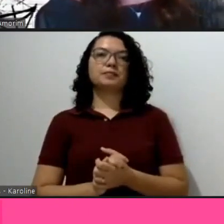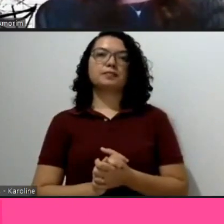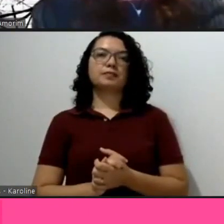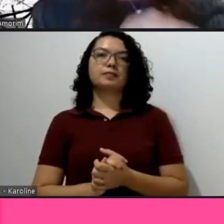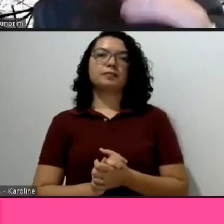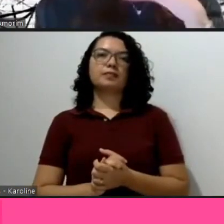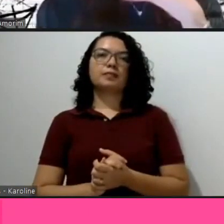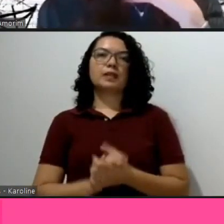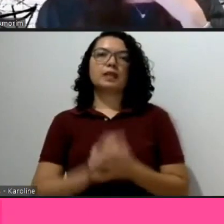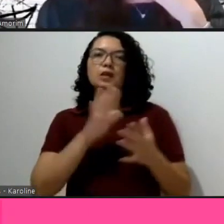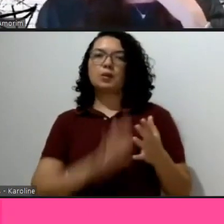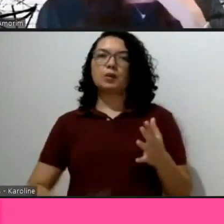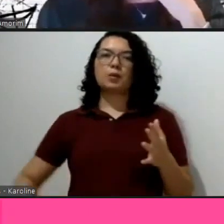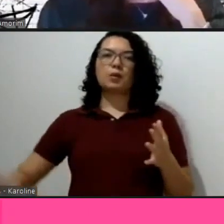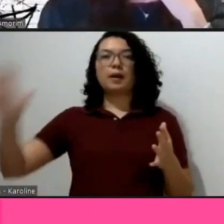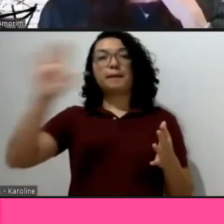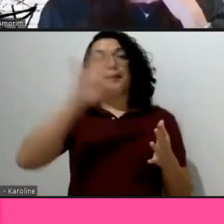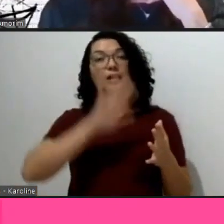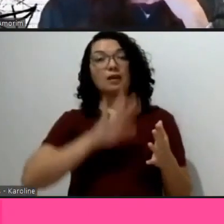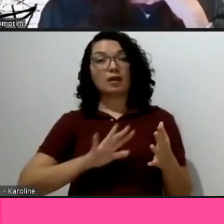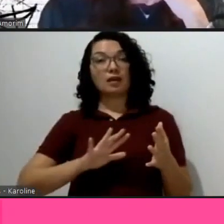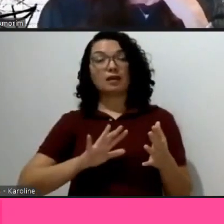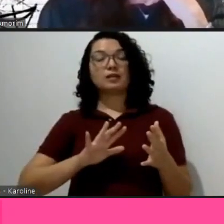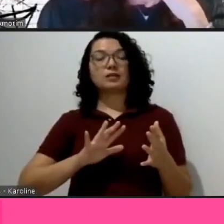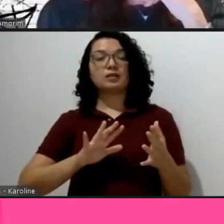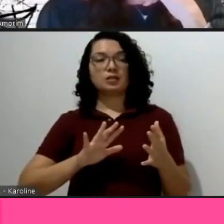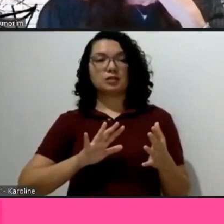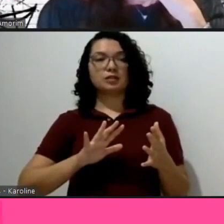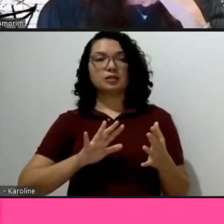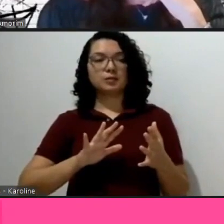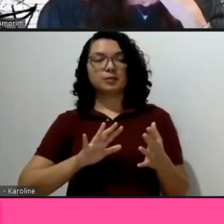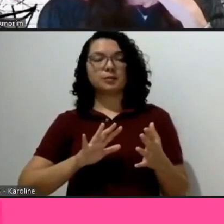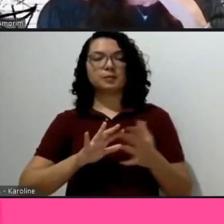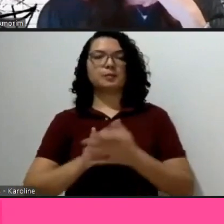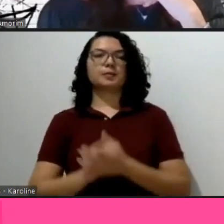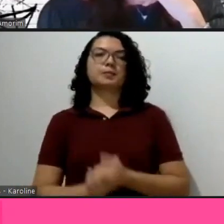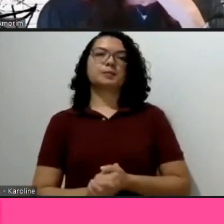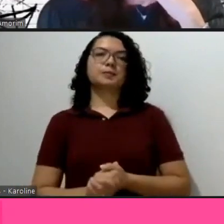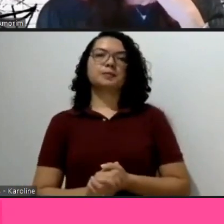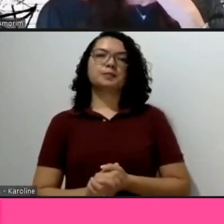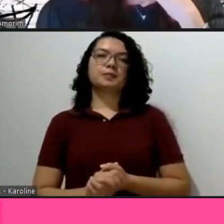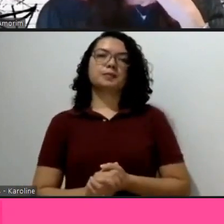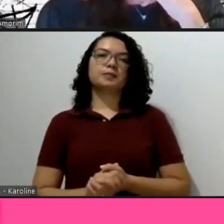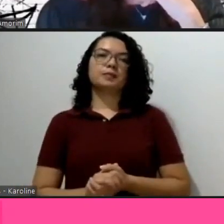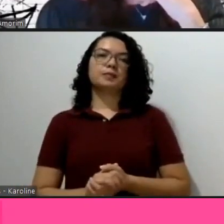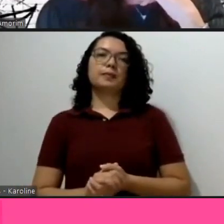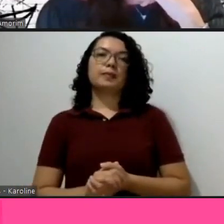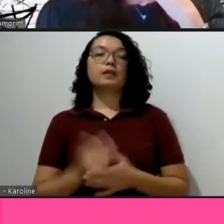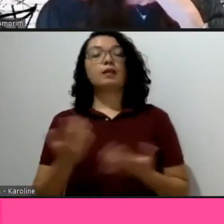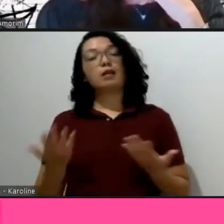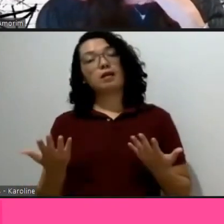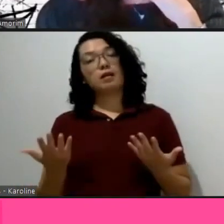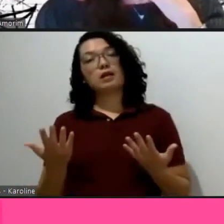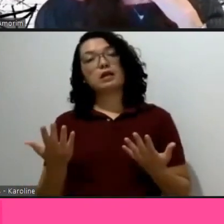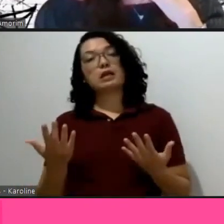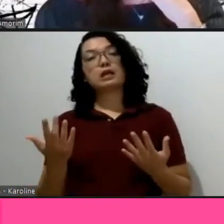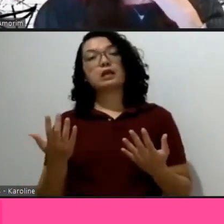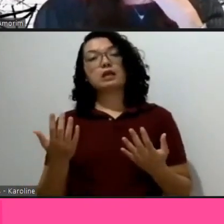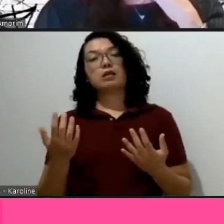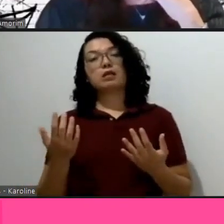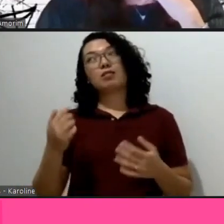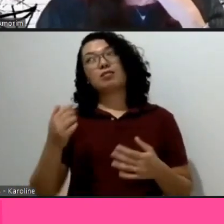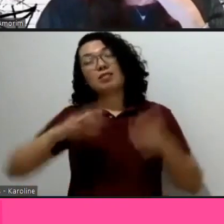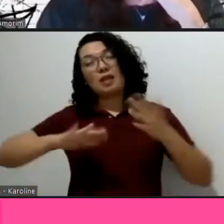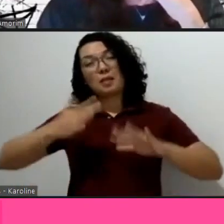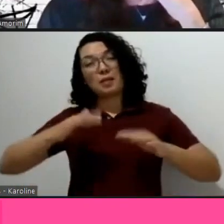sei o que, e baixamos de posgrado e nos ponemos a trabalhar com os chicos e chicas de primeiro, segundo, ou seja, niños de 17